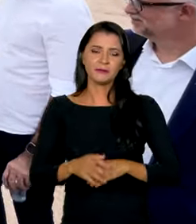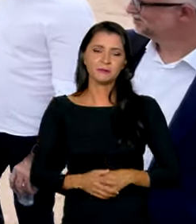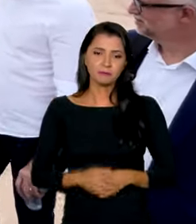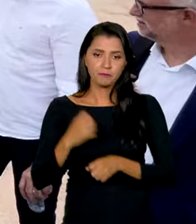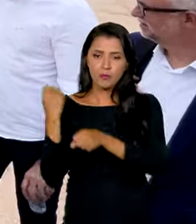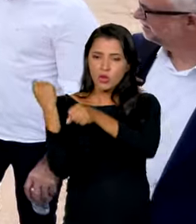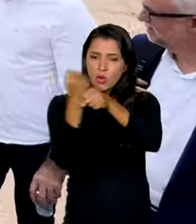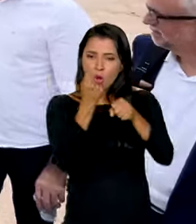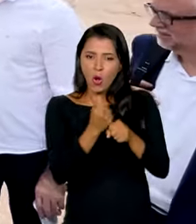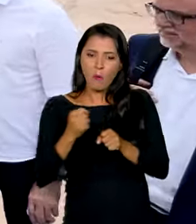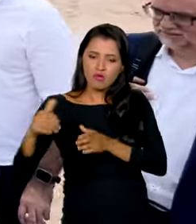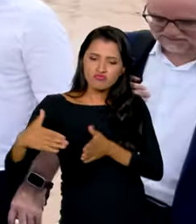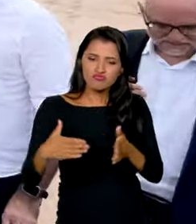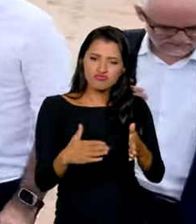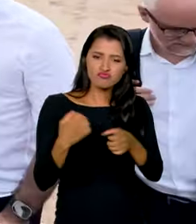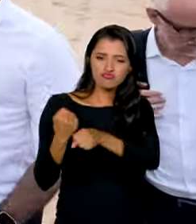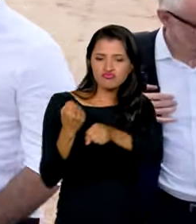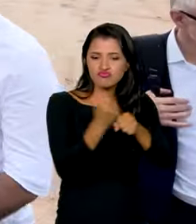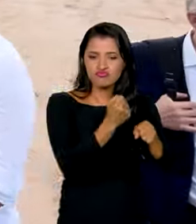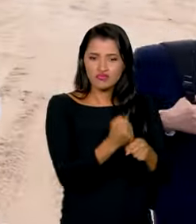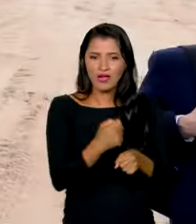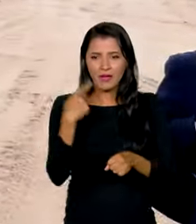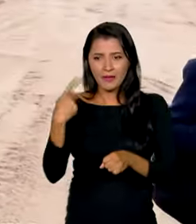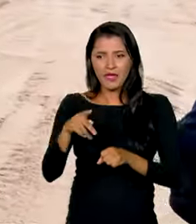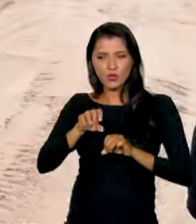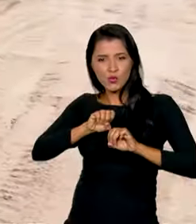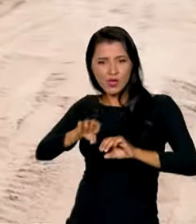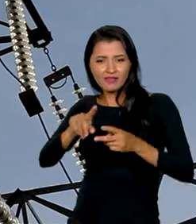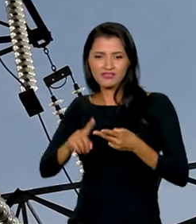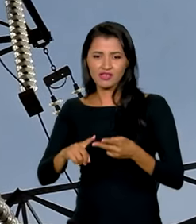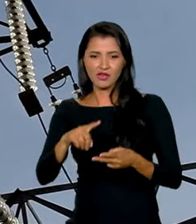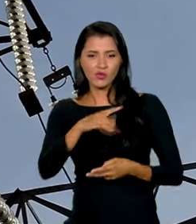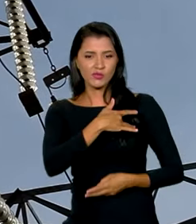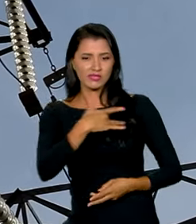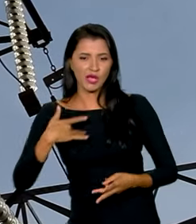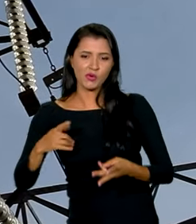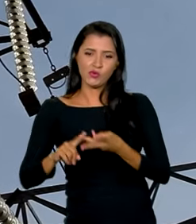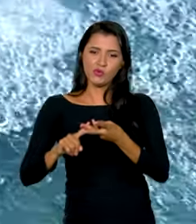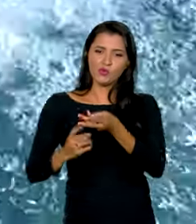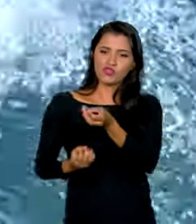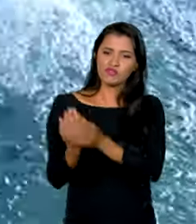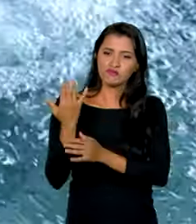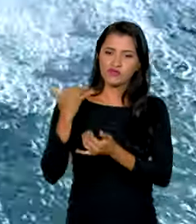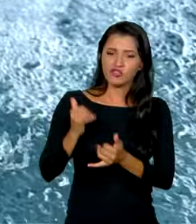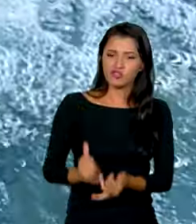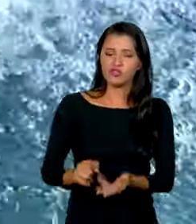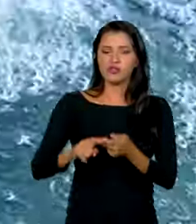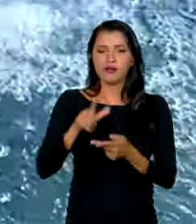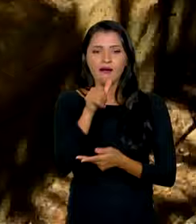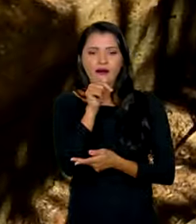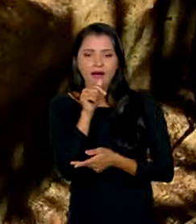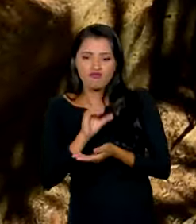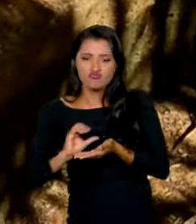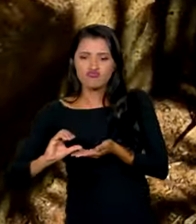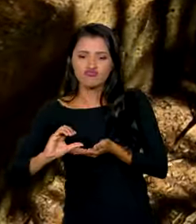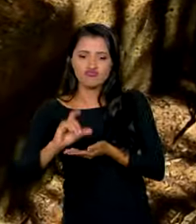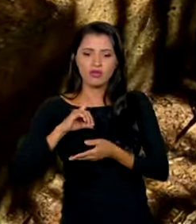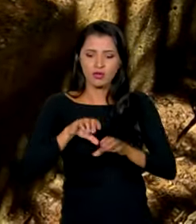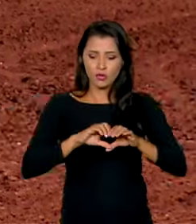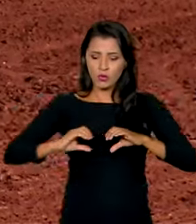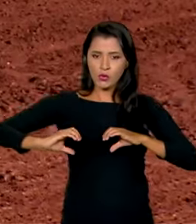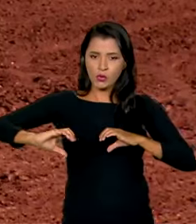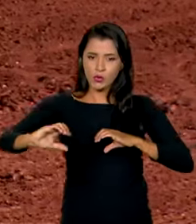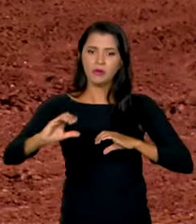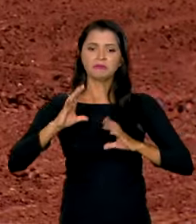obras em rodovias para atender demandas da educação e saúde, geração de energia, abastecimento de água, saneamento